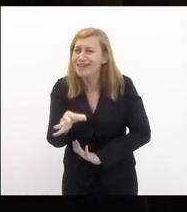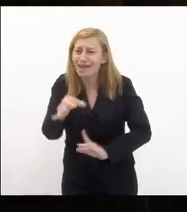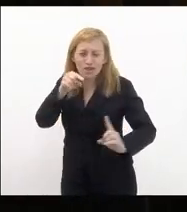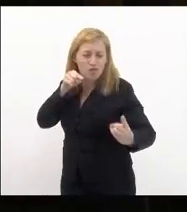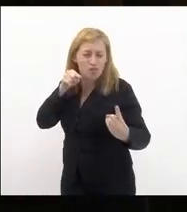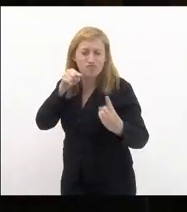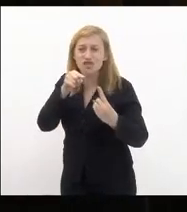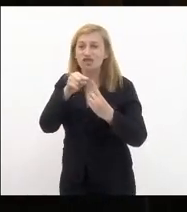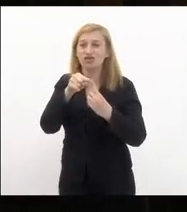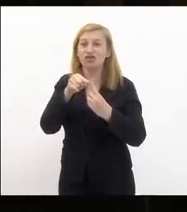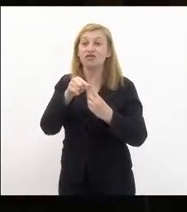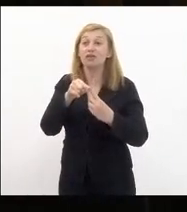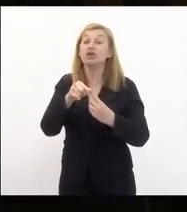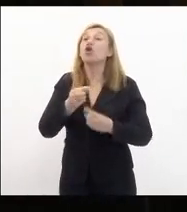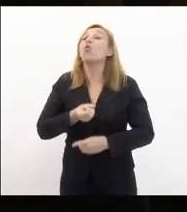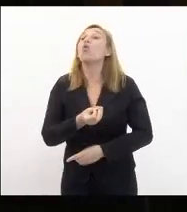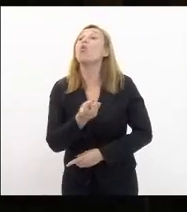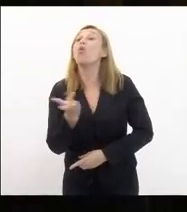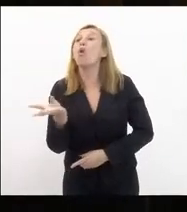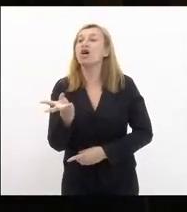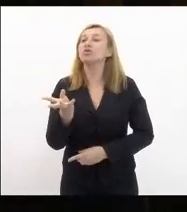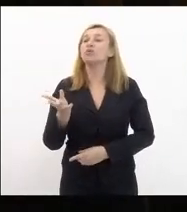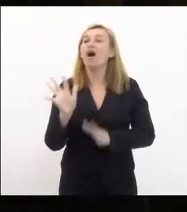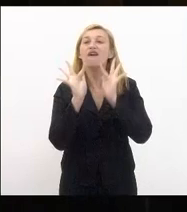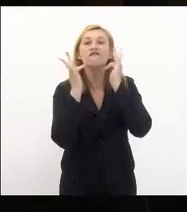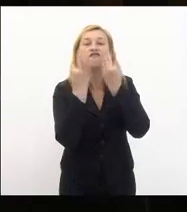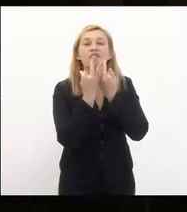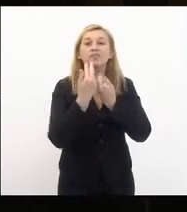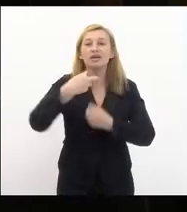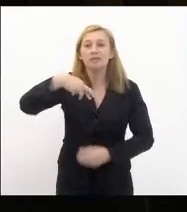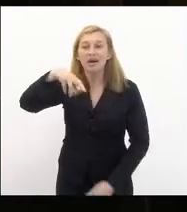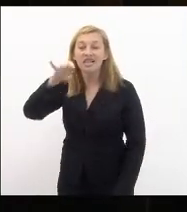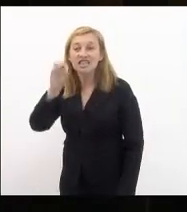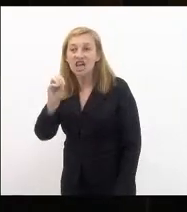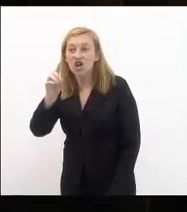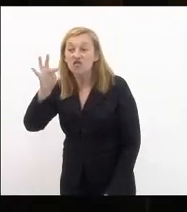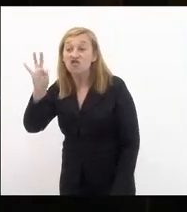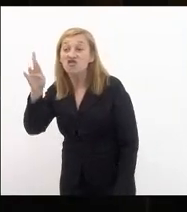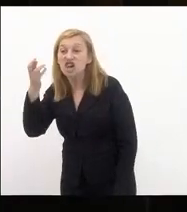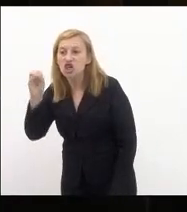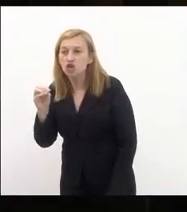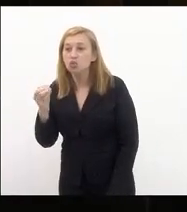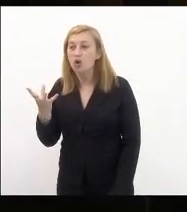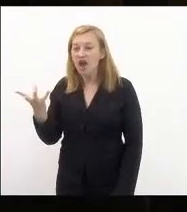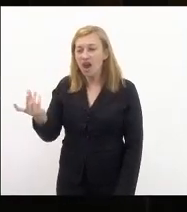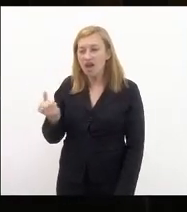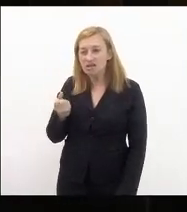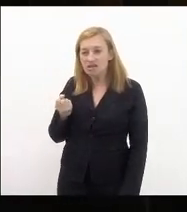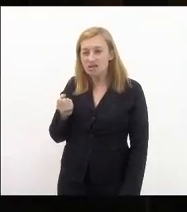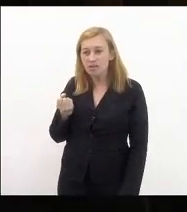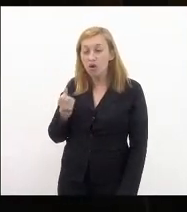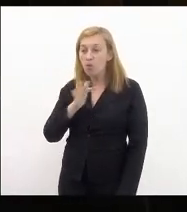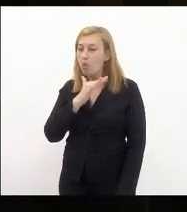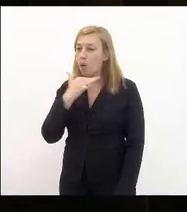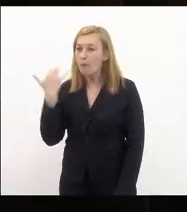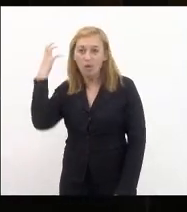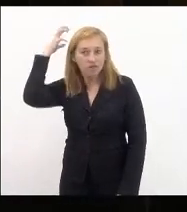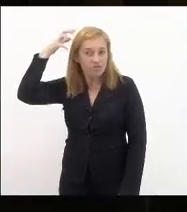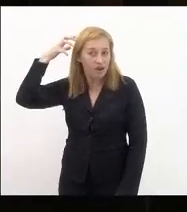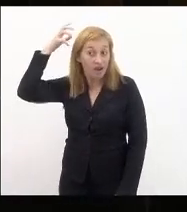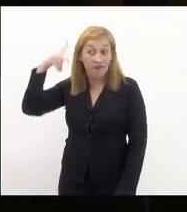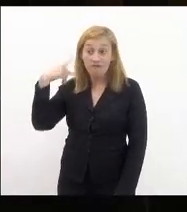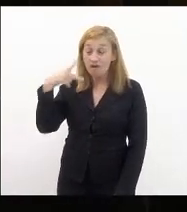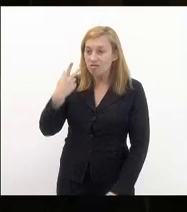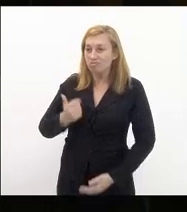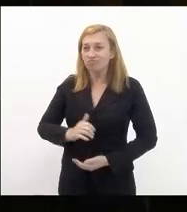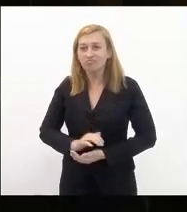objetiva quanto a família de Marcelo Freixo lucrou com a morte de Marielle